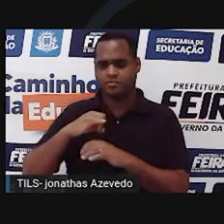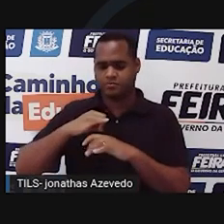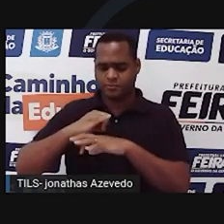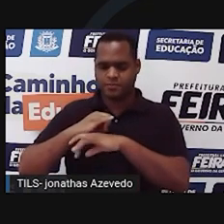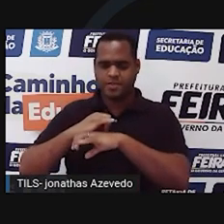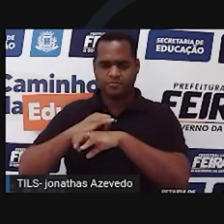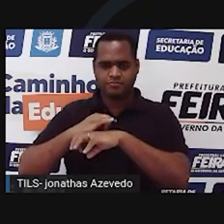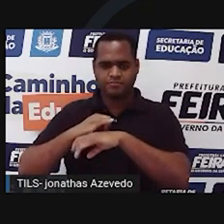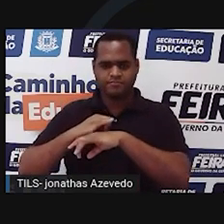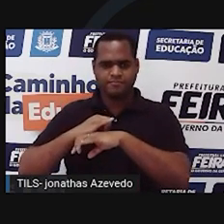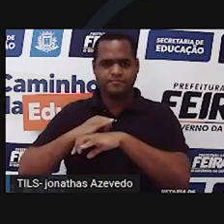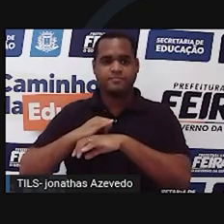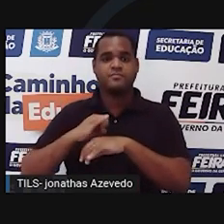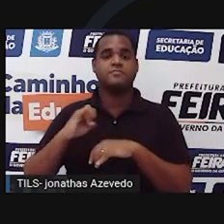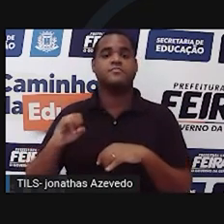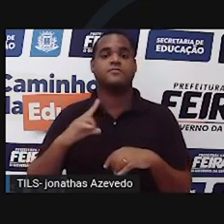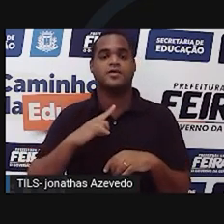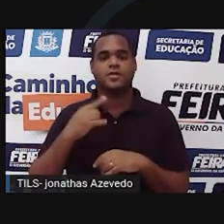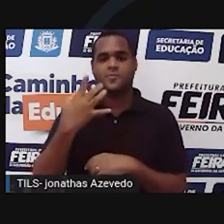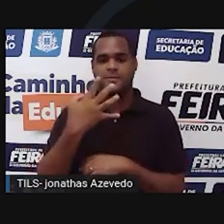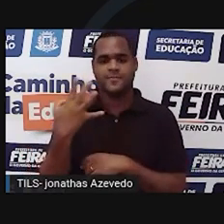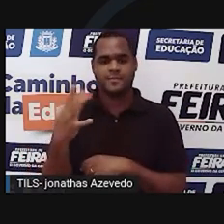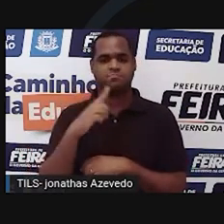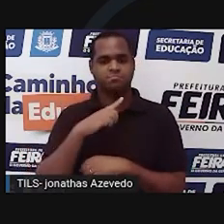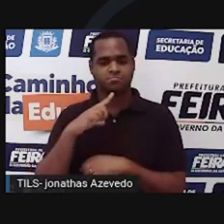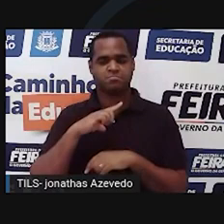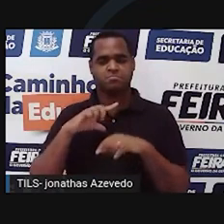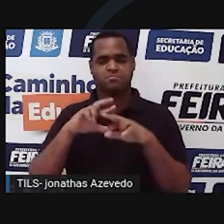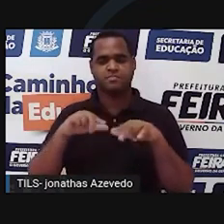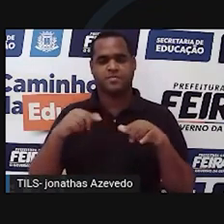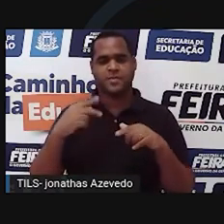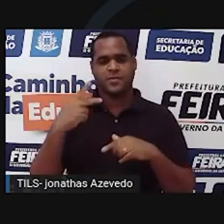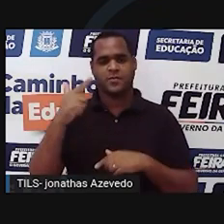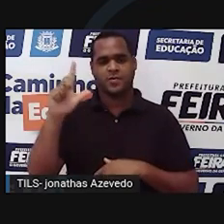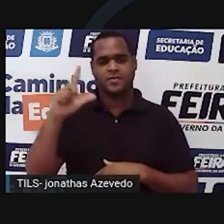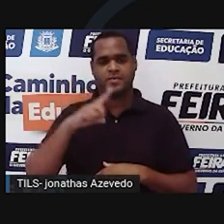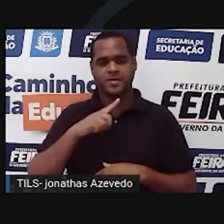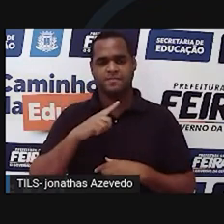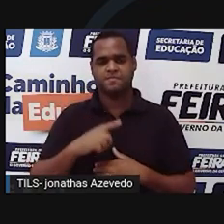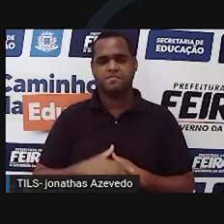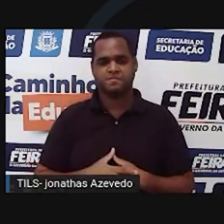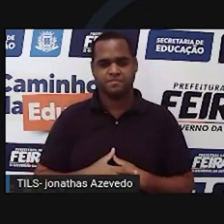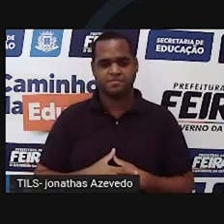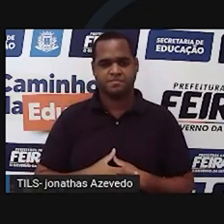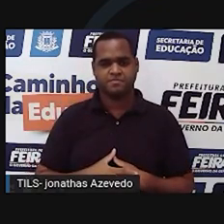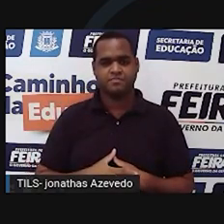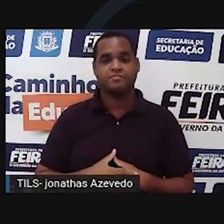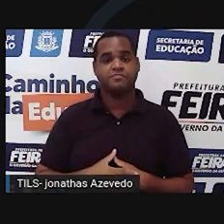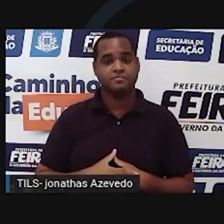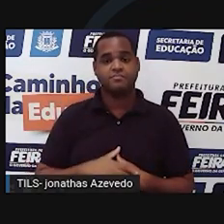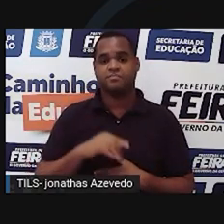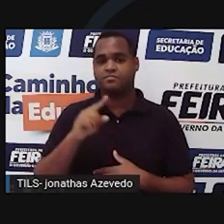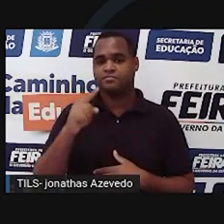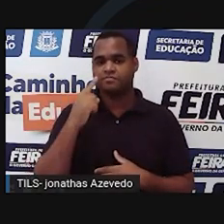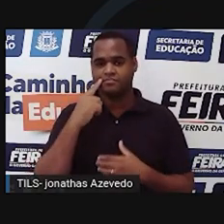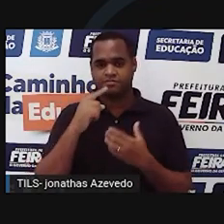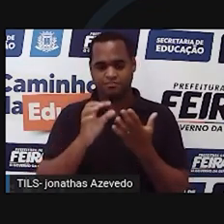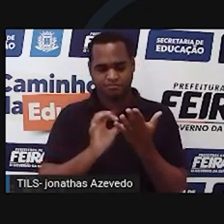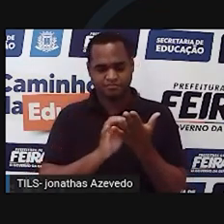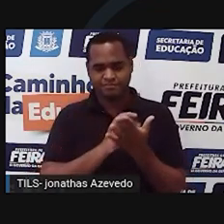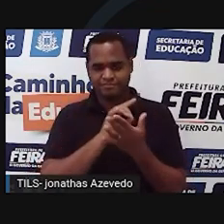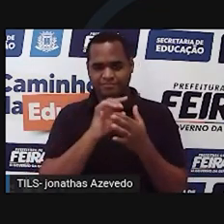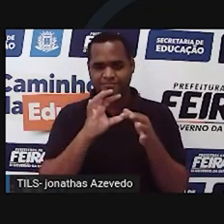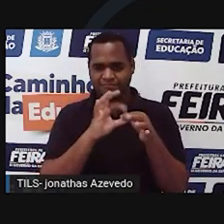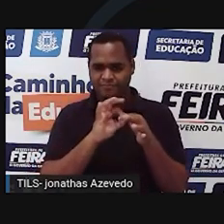pode chegar até a 44, que é o maior deles, associado à constelação de Ingrid. Mas os horóscopos não existem só